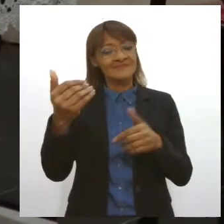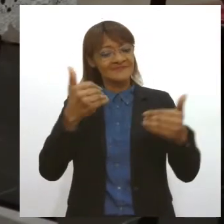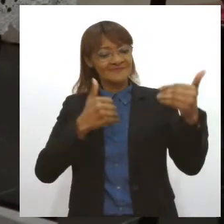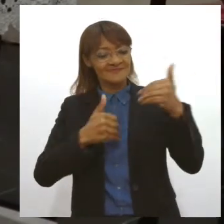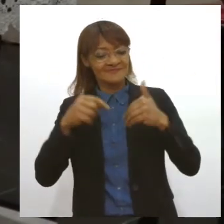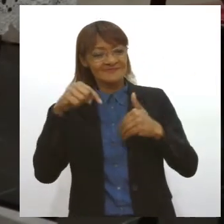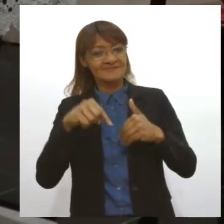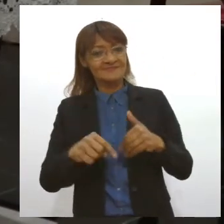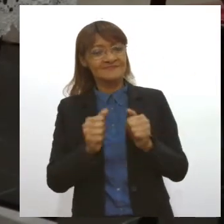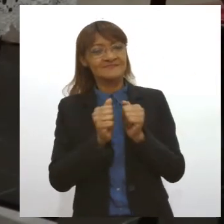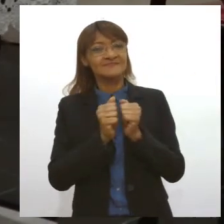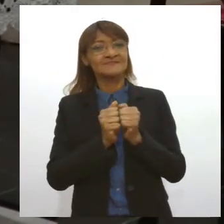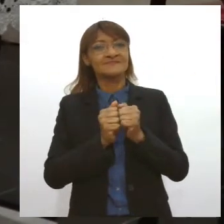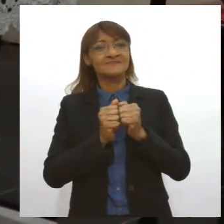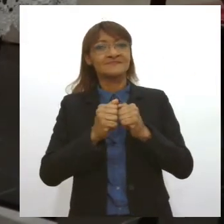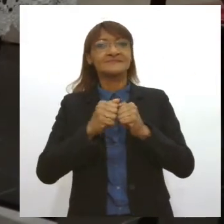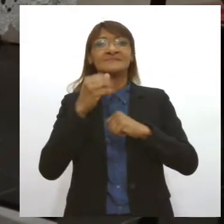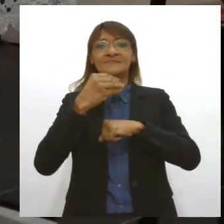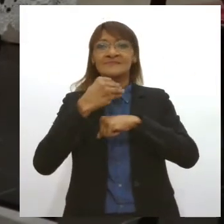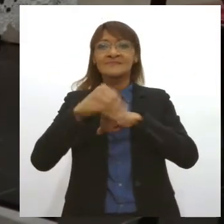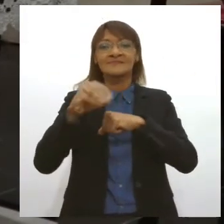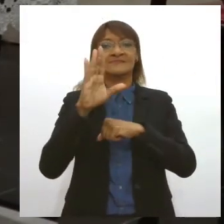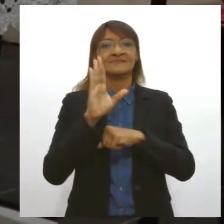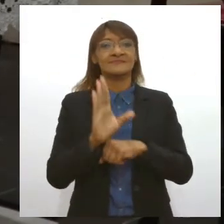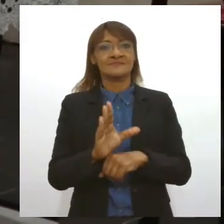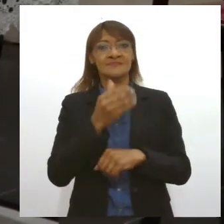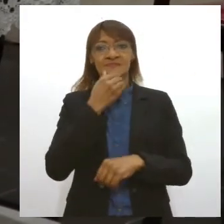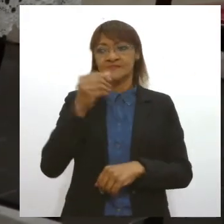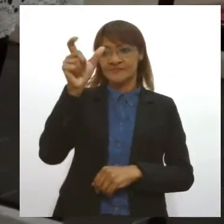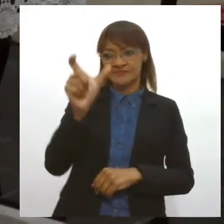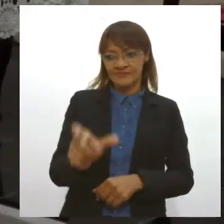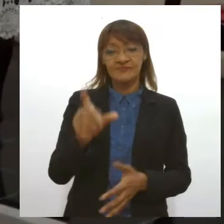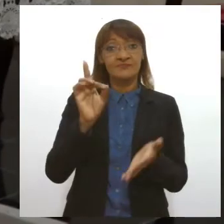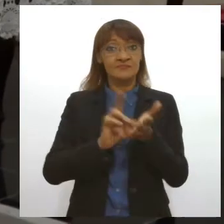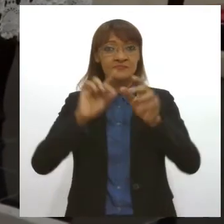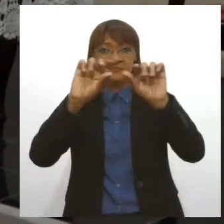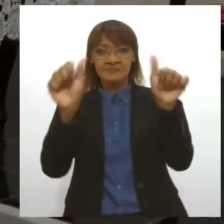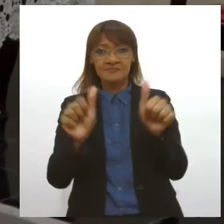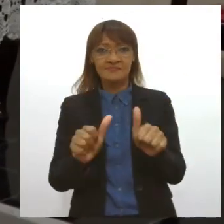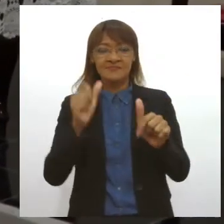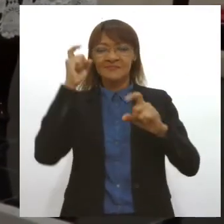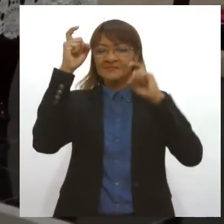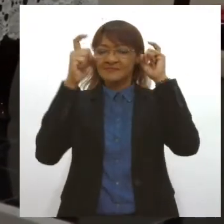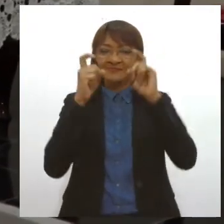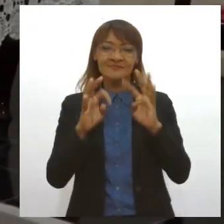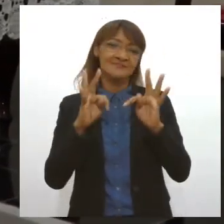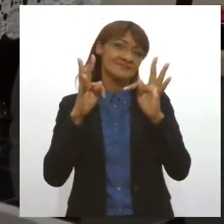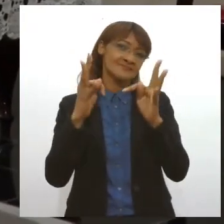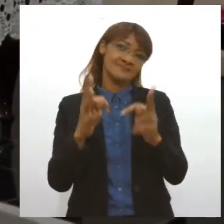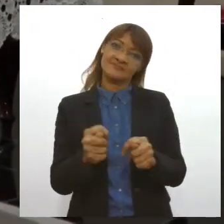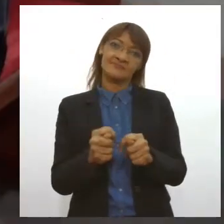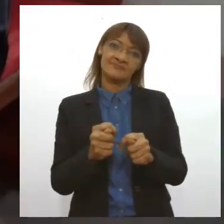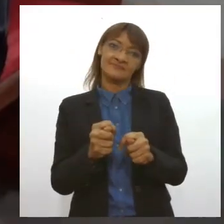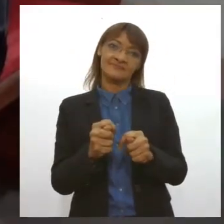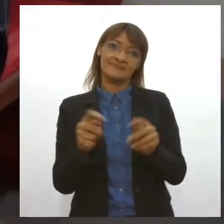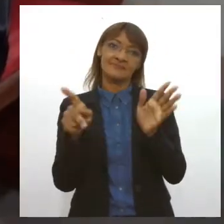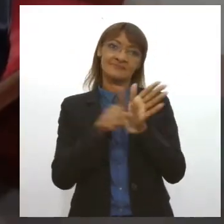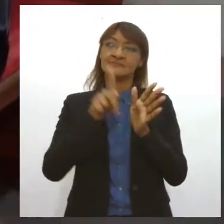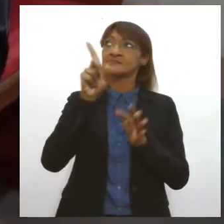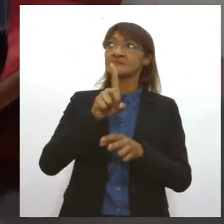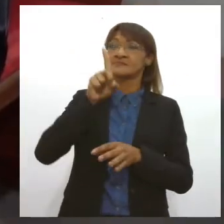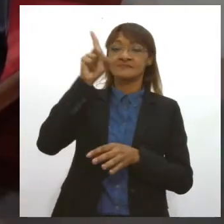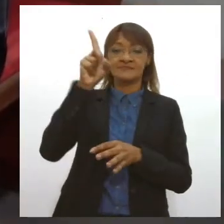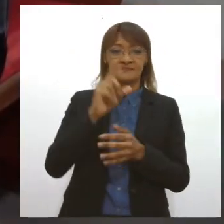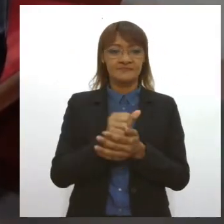então essa mensagem de Santo Antônio. É um homem que, de fato, se preocupa com o outro, porque o outro pertence a Deus. Há 20